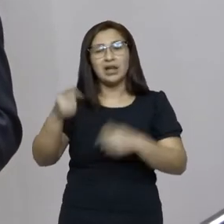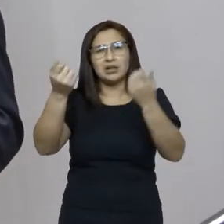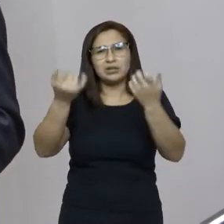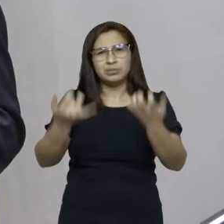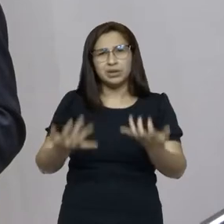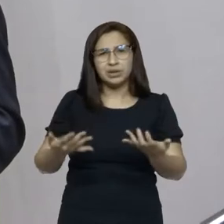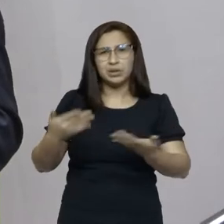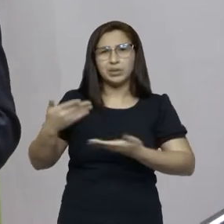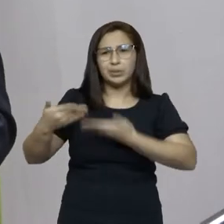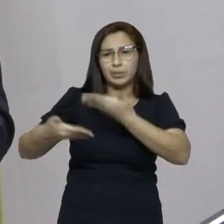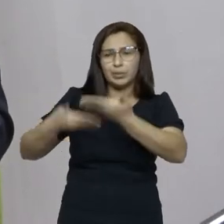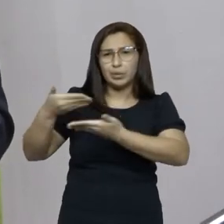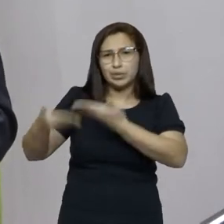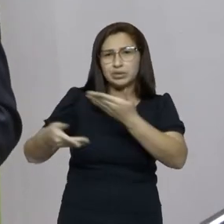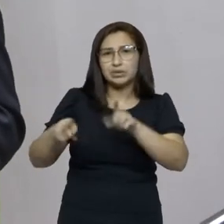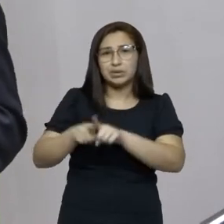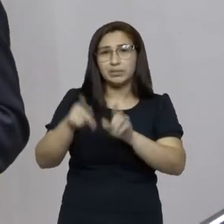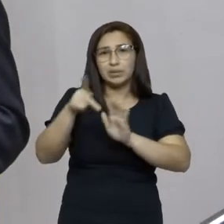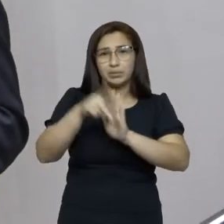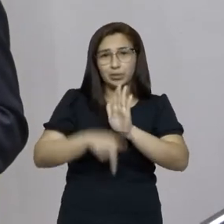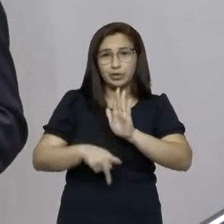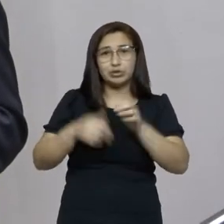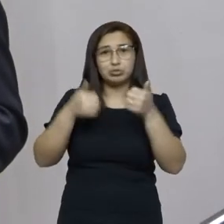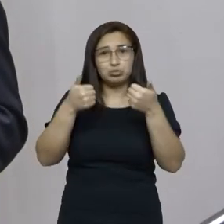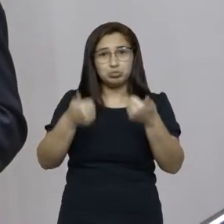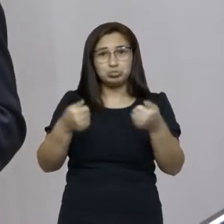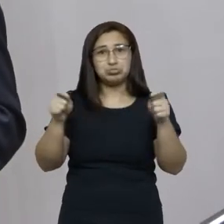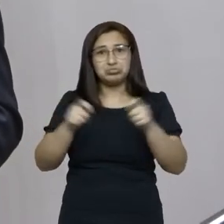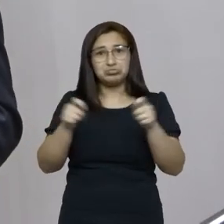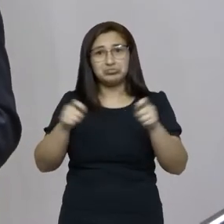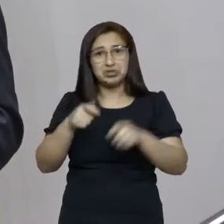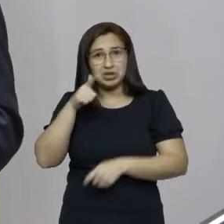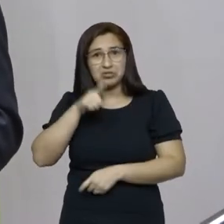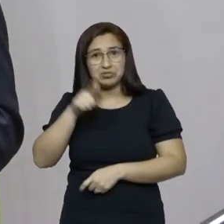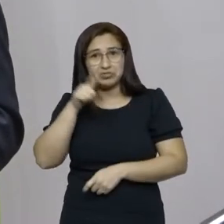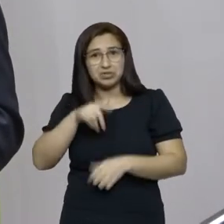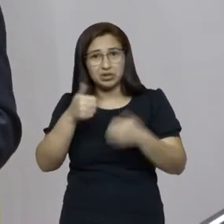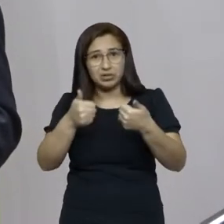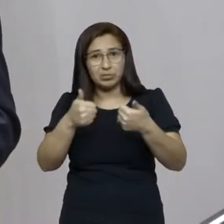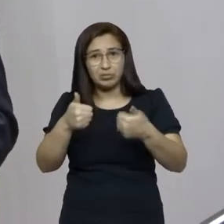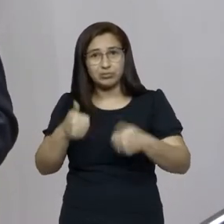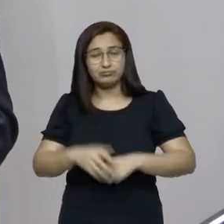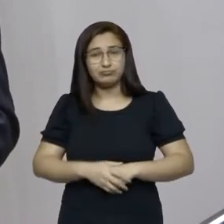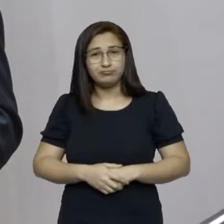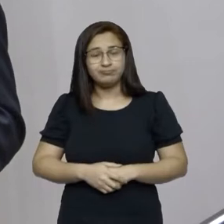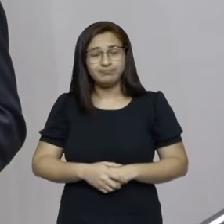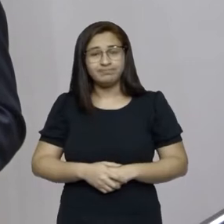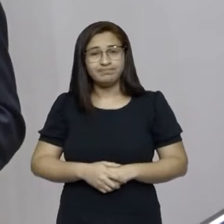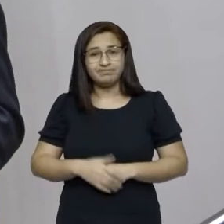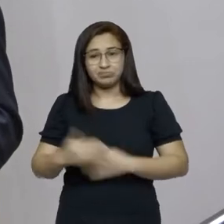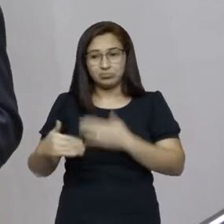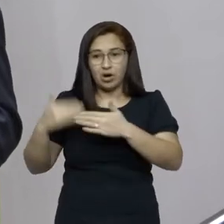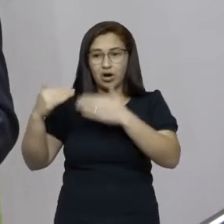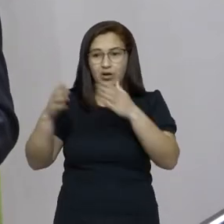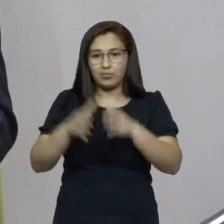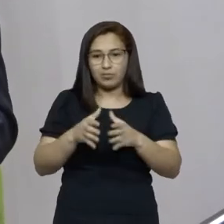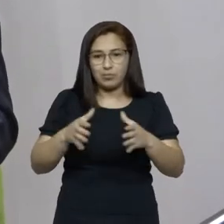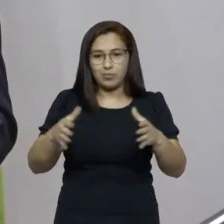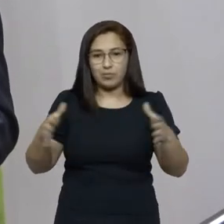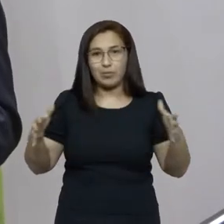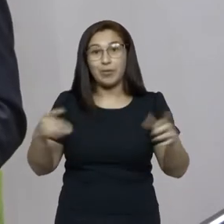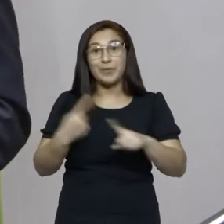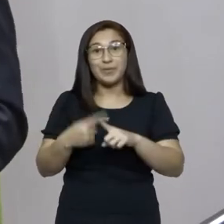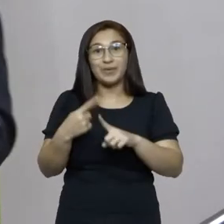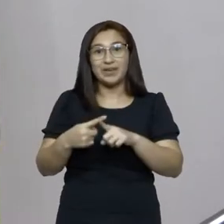projeto está dando certo. Está dando certo e que vai crescer, porque a cada